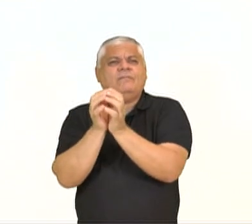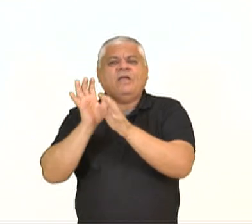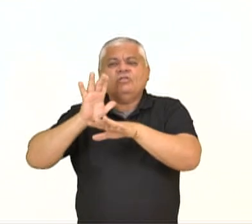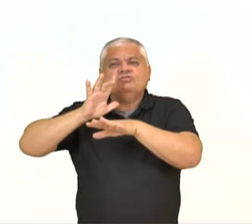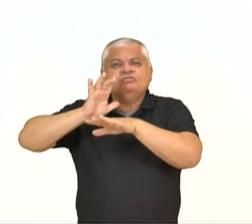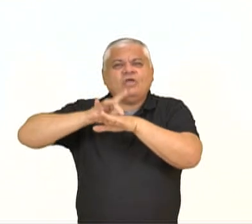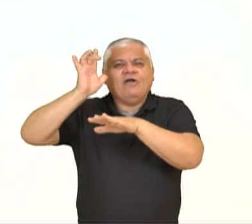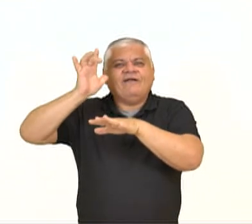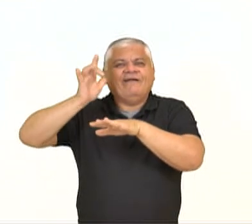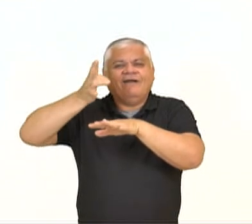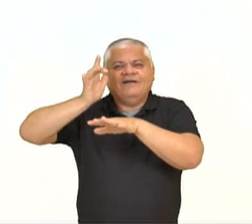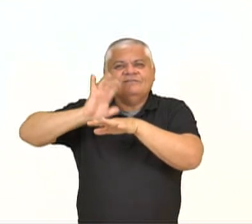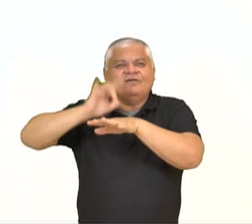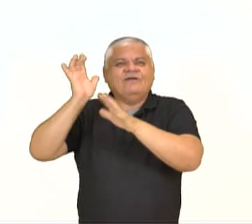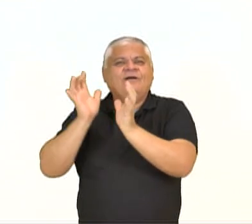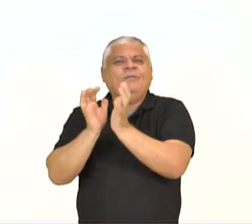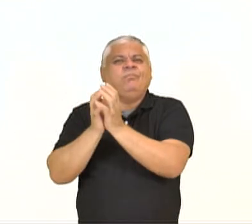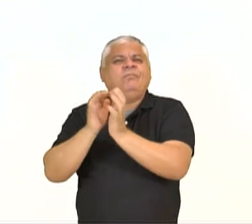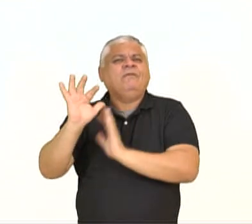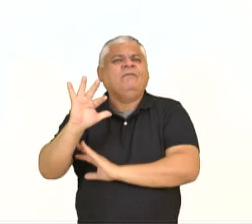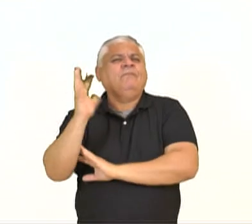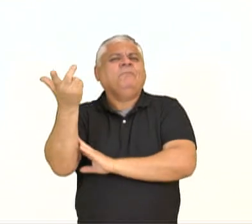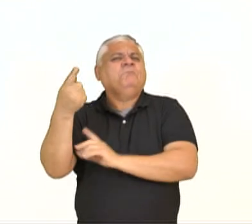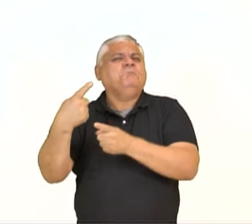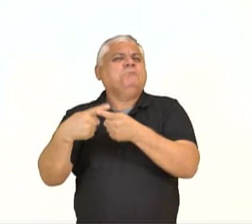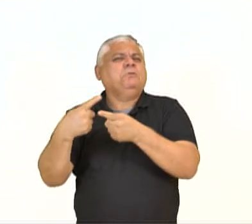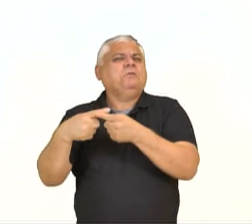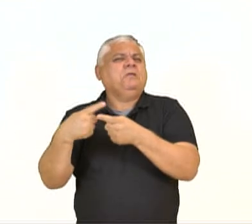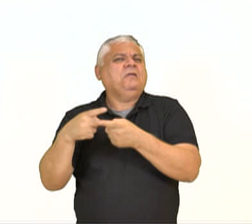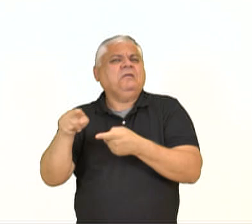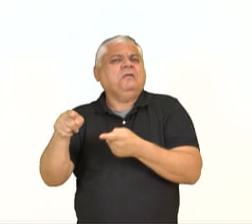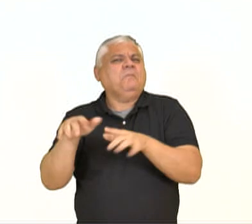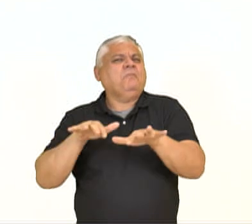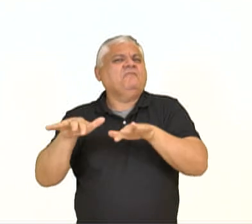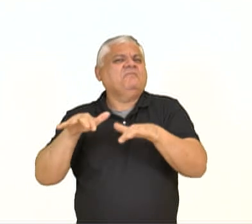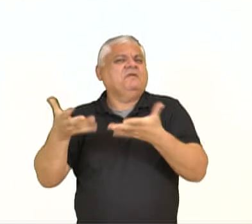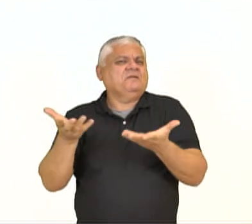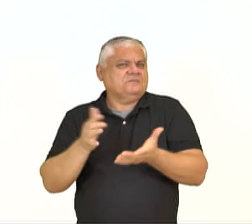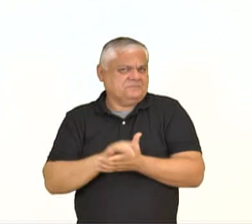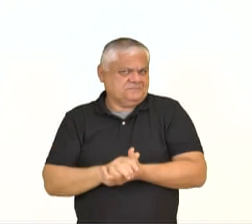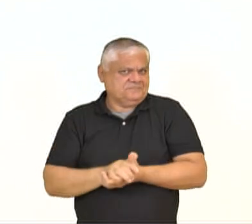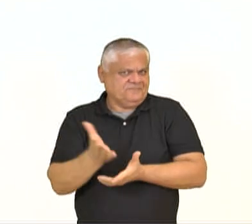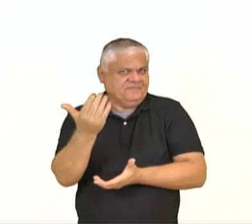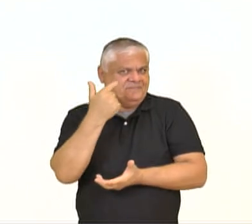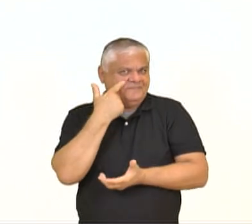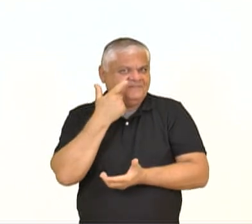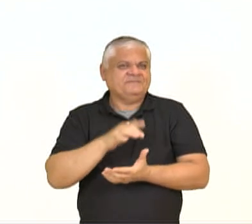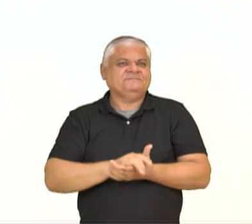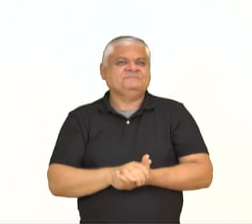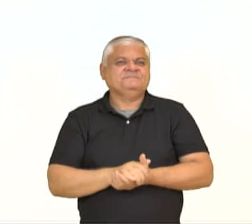tocada. A que fenômeno está relacionado tal movimento da planta? Vamos lá?